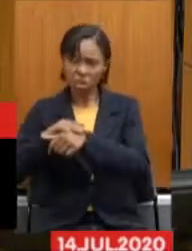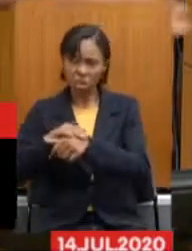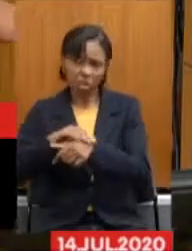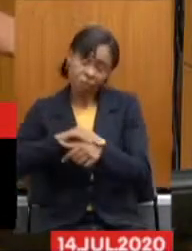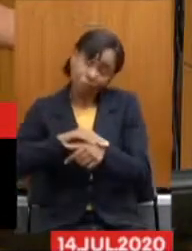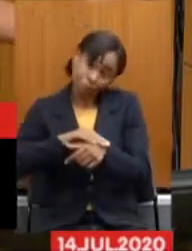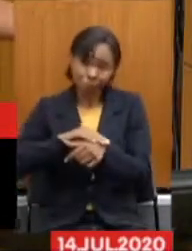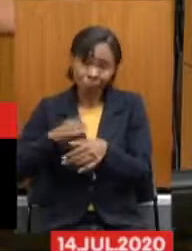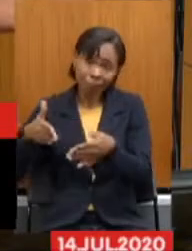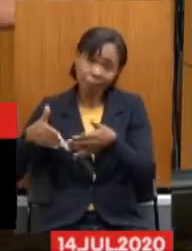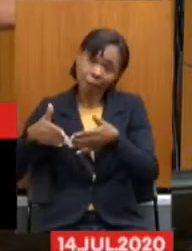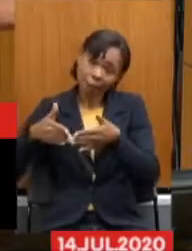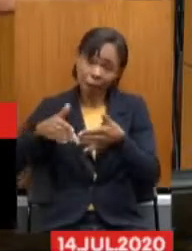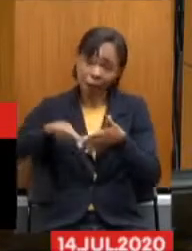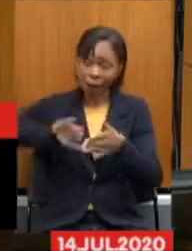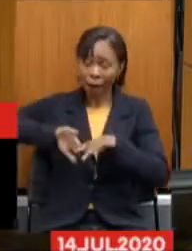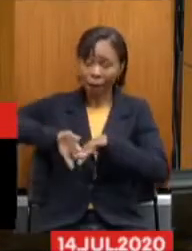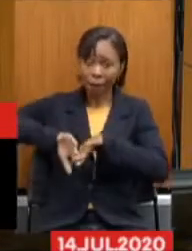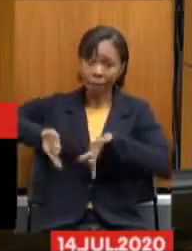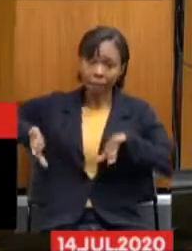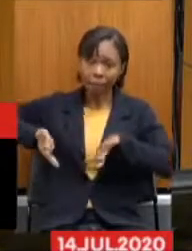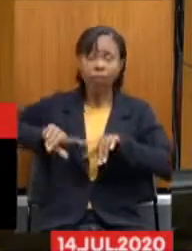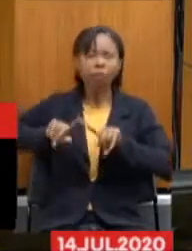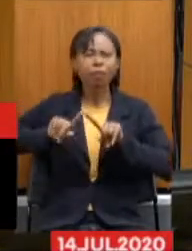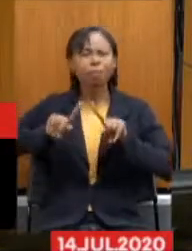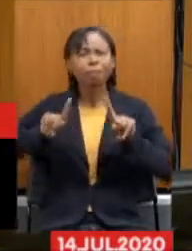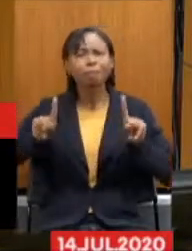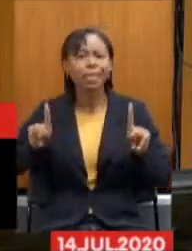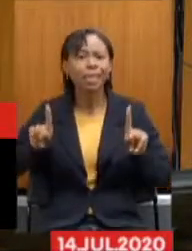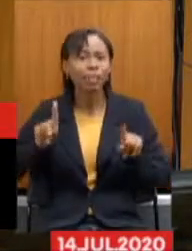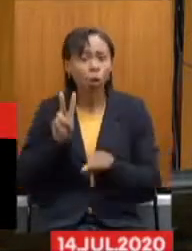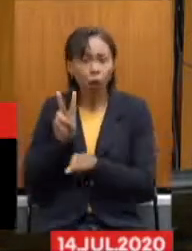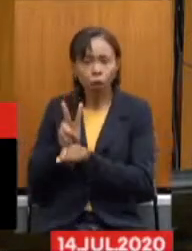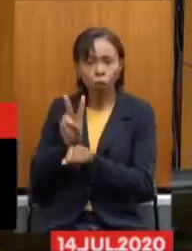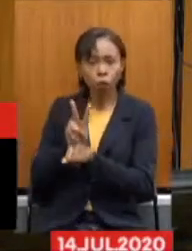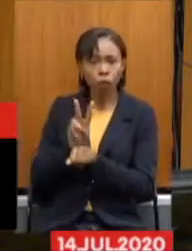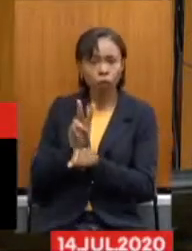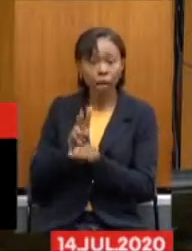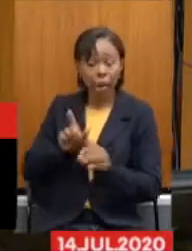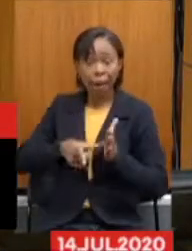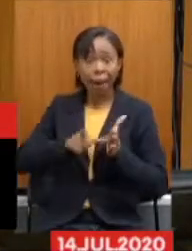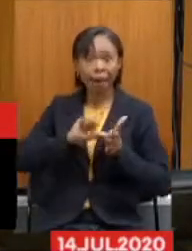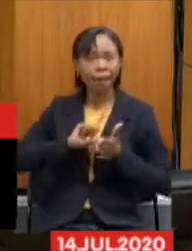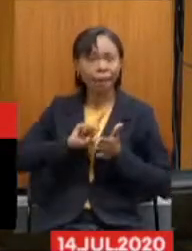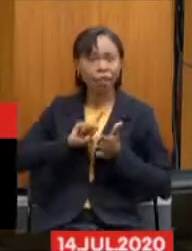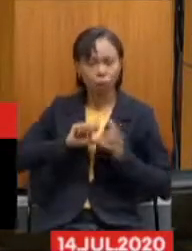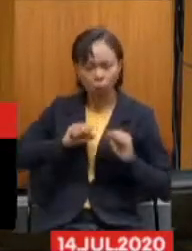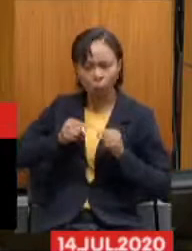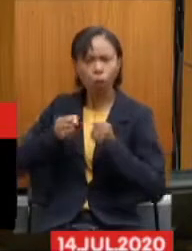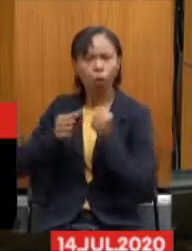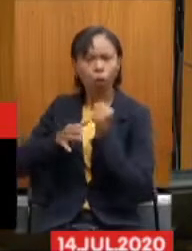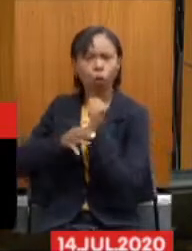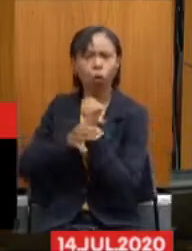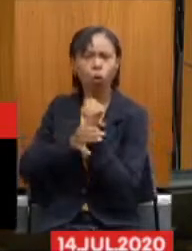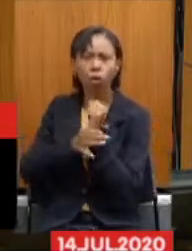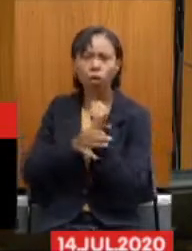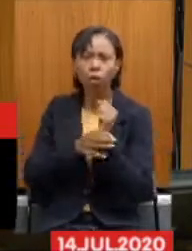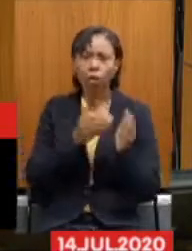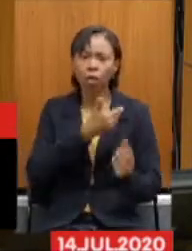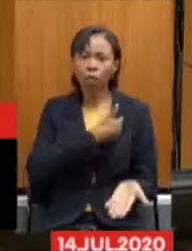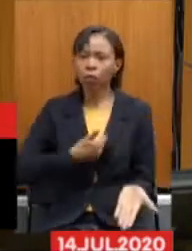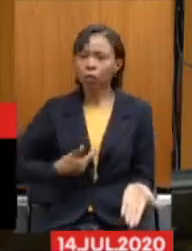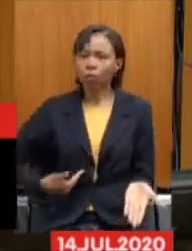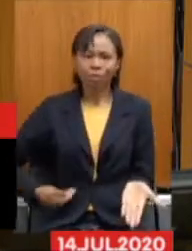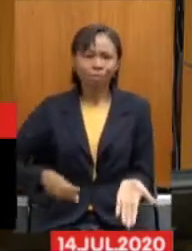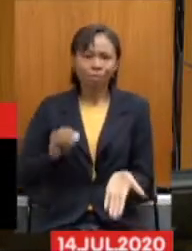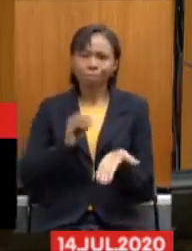porque não tem outro jeito, mas prevenir, proteger, essa missão o Estado não está tendo com a gente.